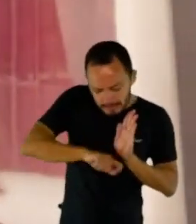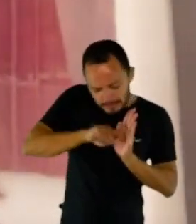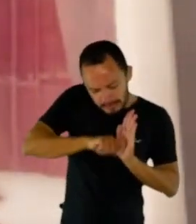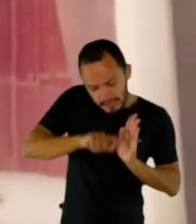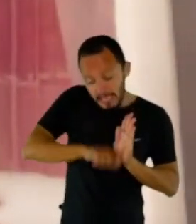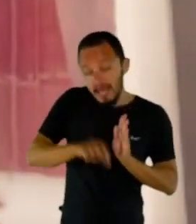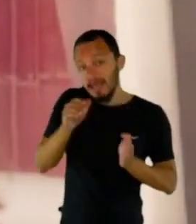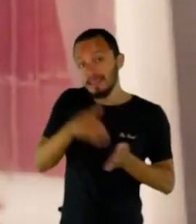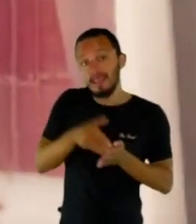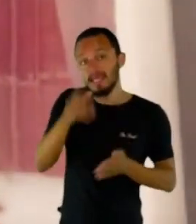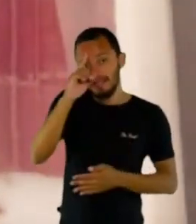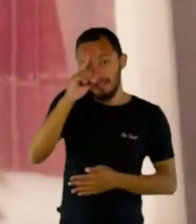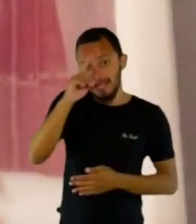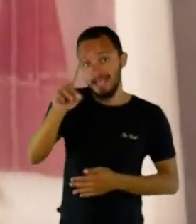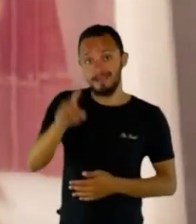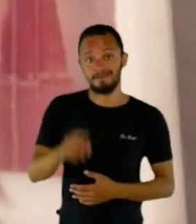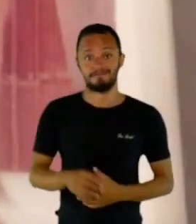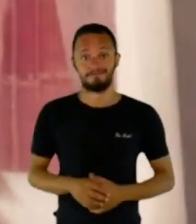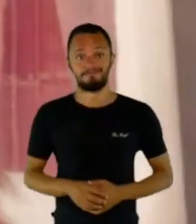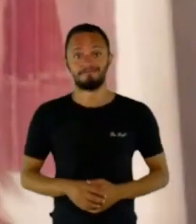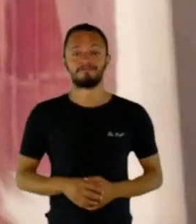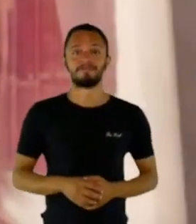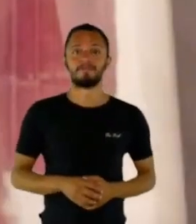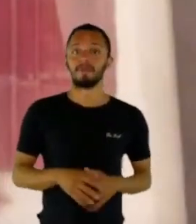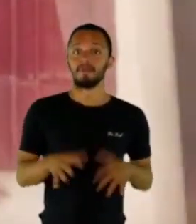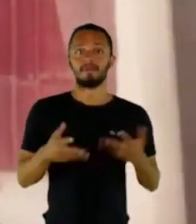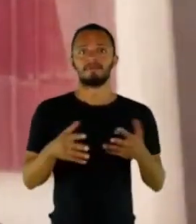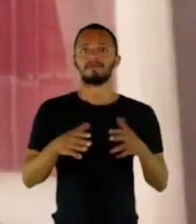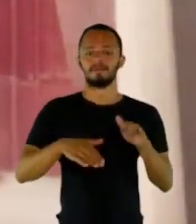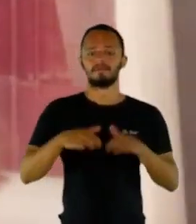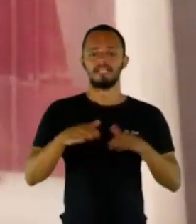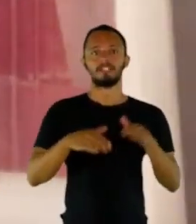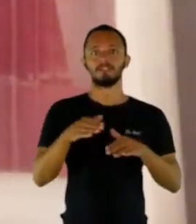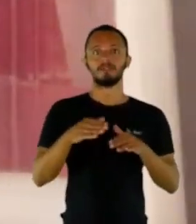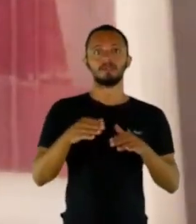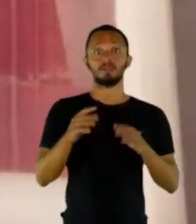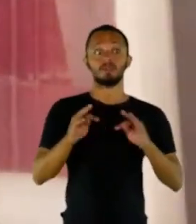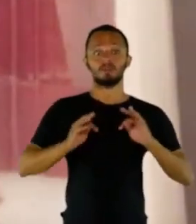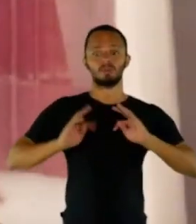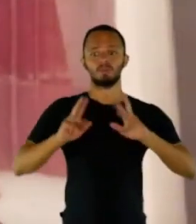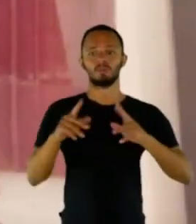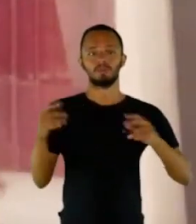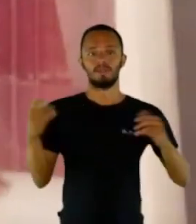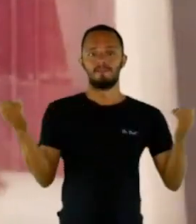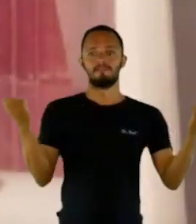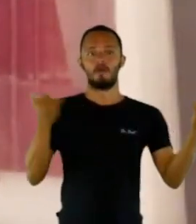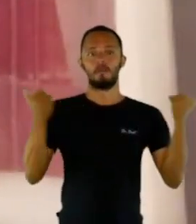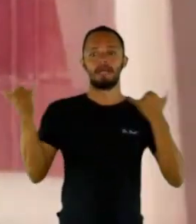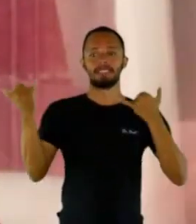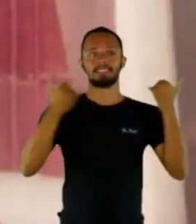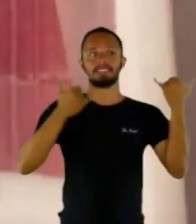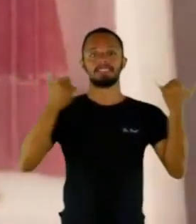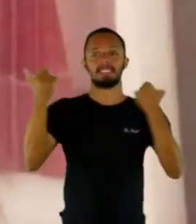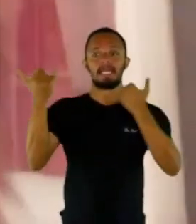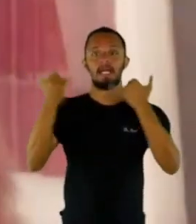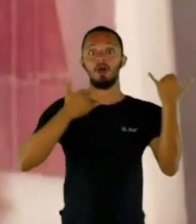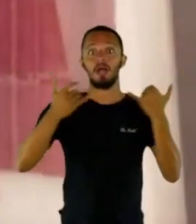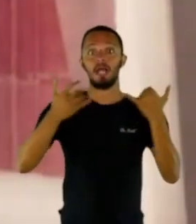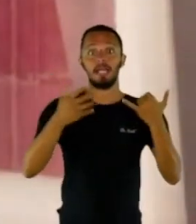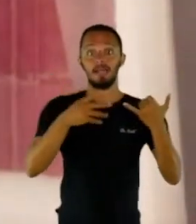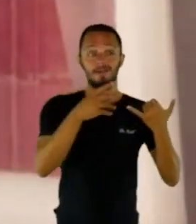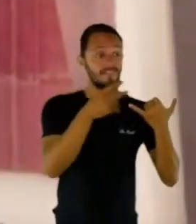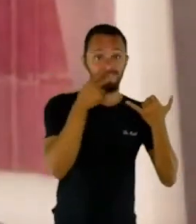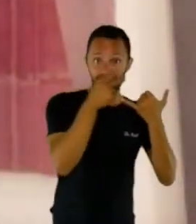fica com a antena muito ligada, igual eu te falei, vinham coisas assim, de todos os lados. As pessoas falavam qualquer coisa, viravam conto.